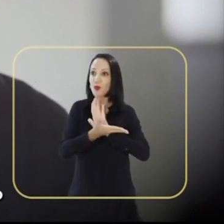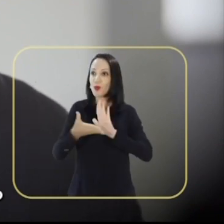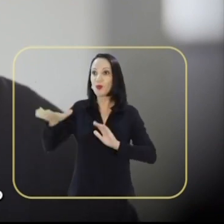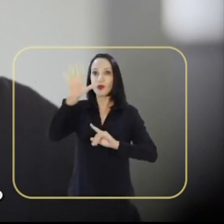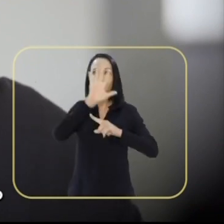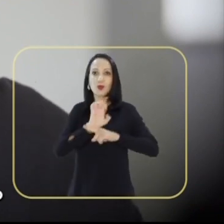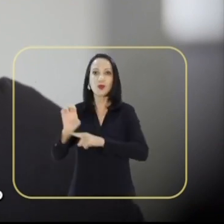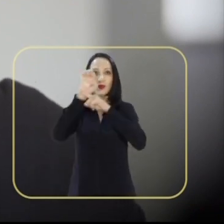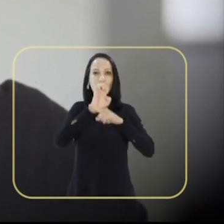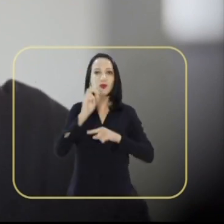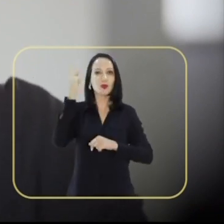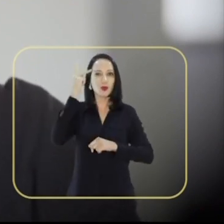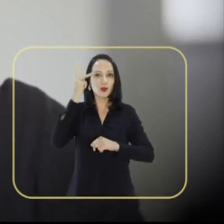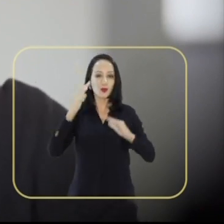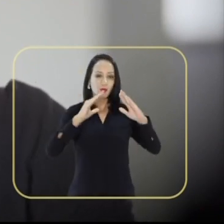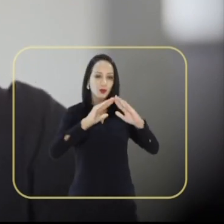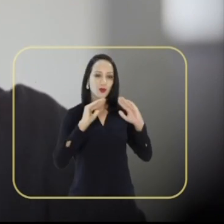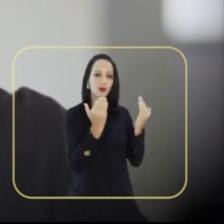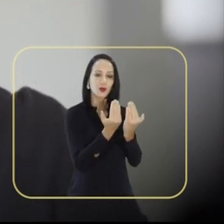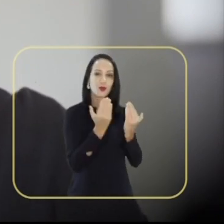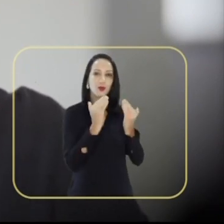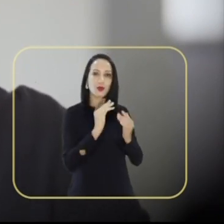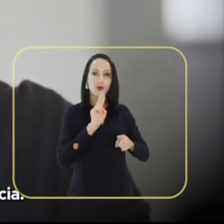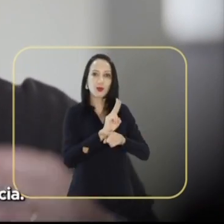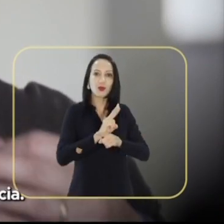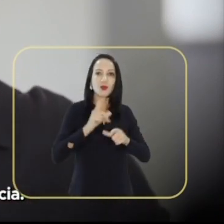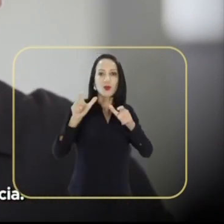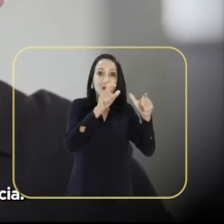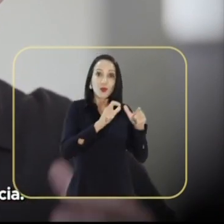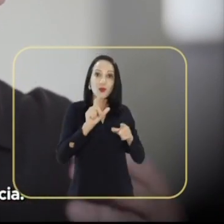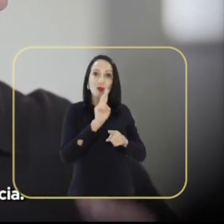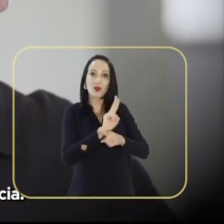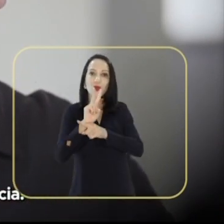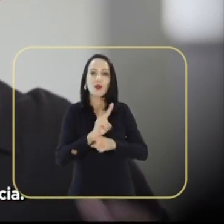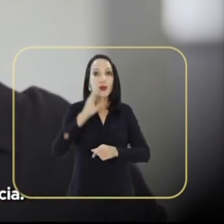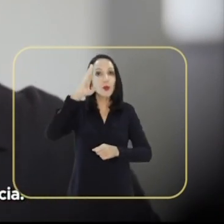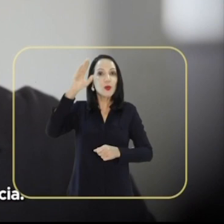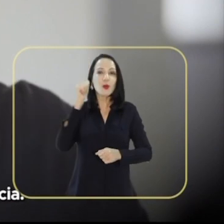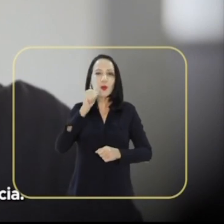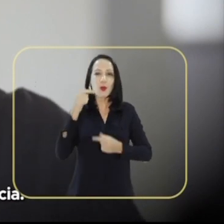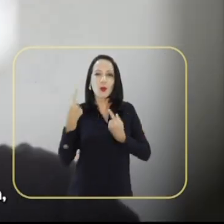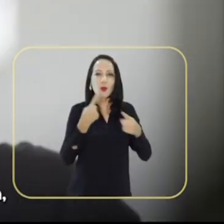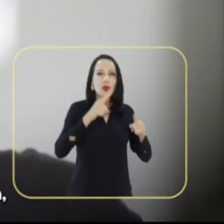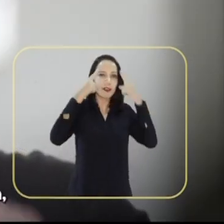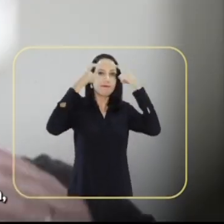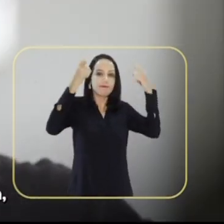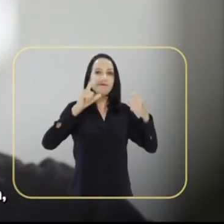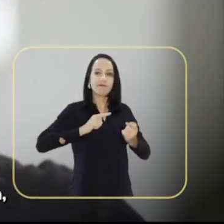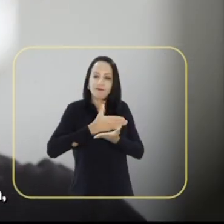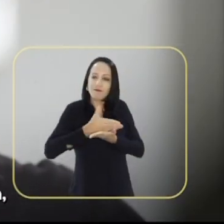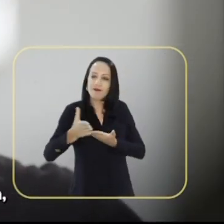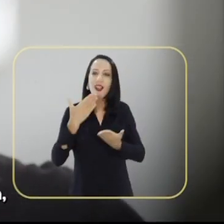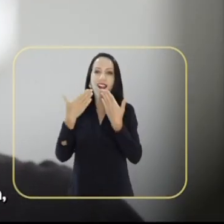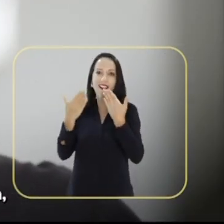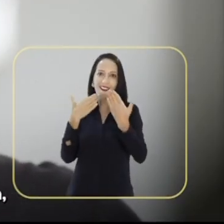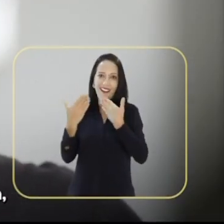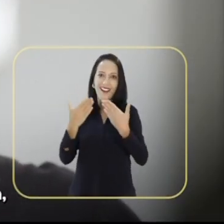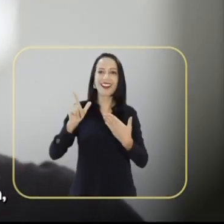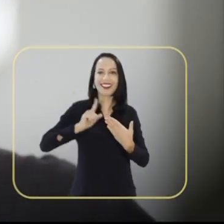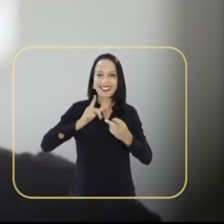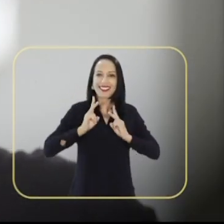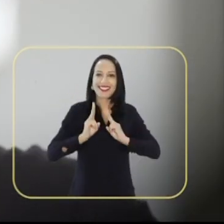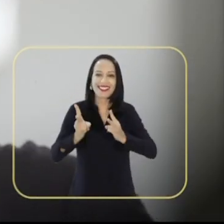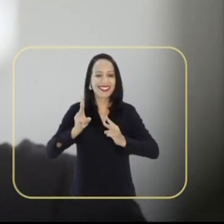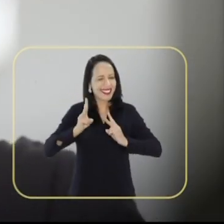levar para todo o Estado de São Paulo os abrigos regionais protegidos, exclusivo para as mulheres vítimas de violência. Estamos apenas no começo dessa